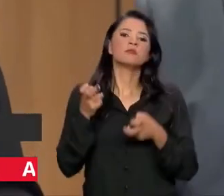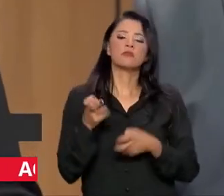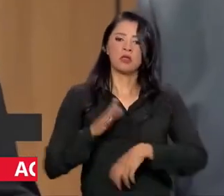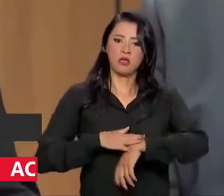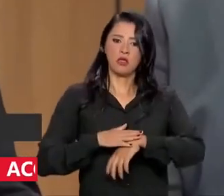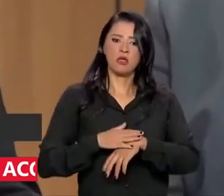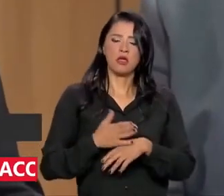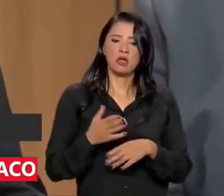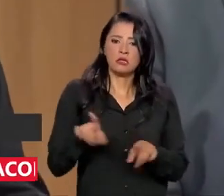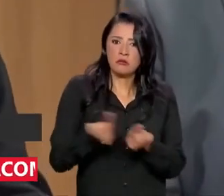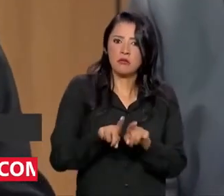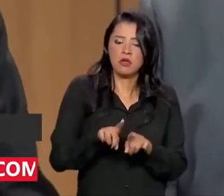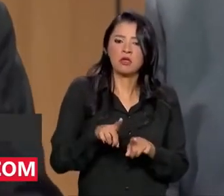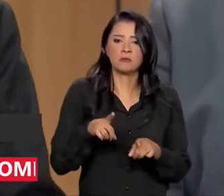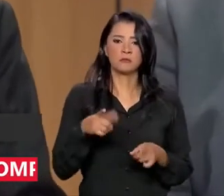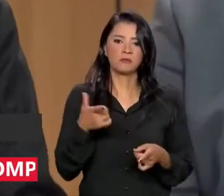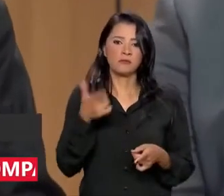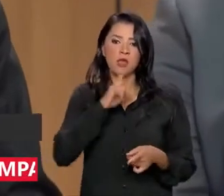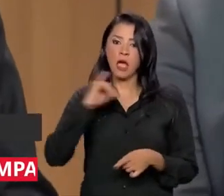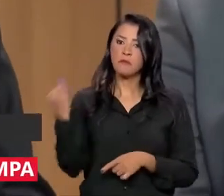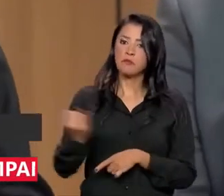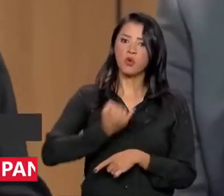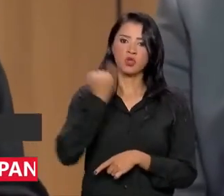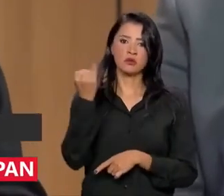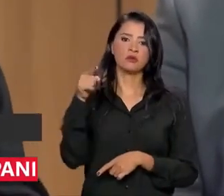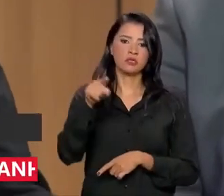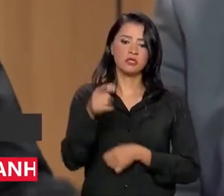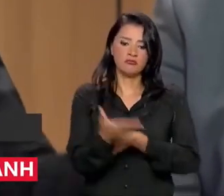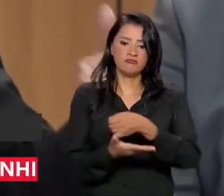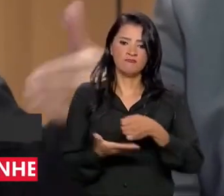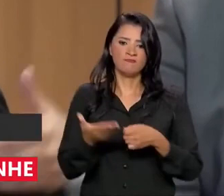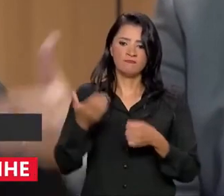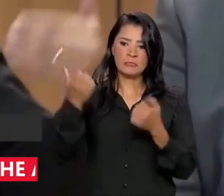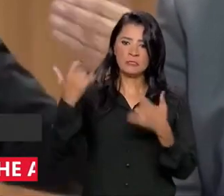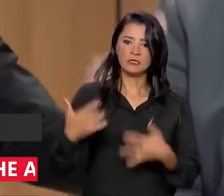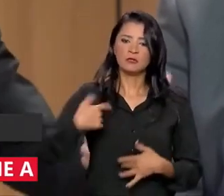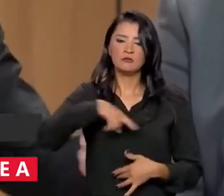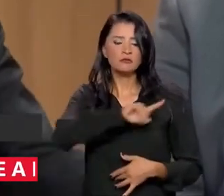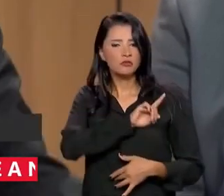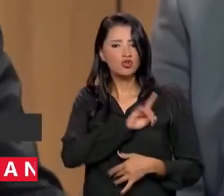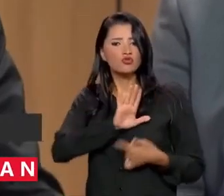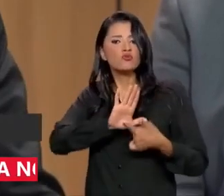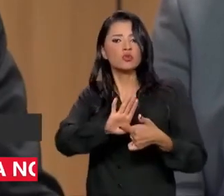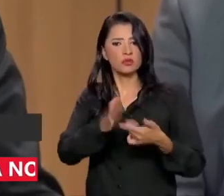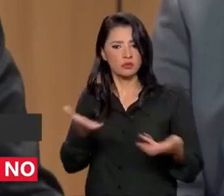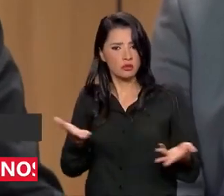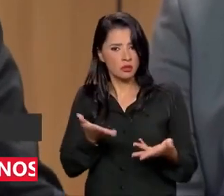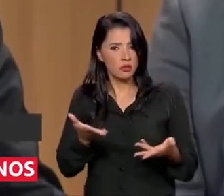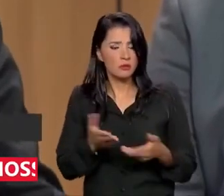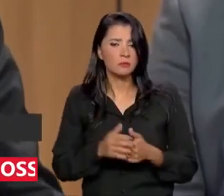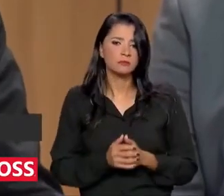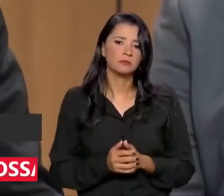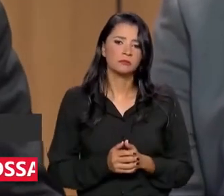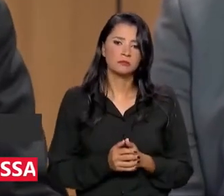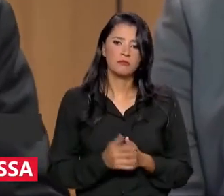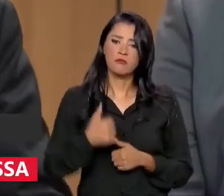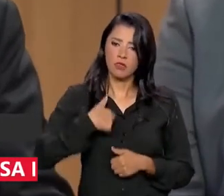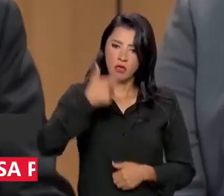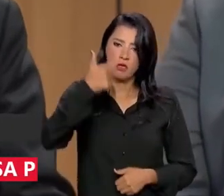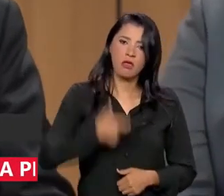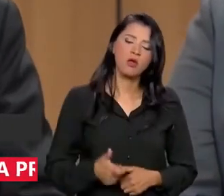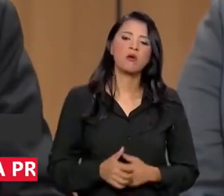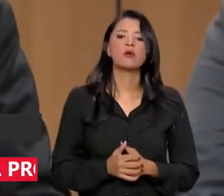em vista a relevância dos fundamentos que nós estamos expondo aqui, eu